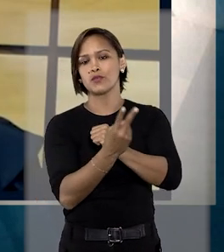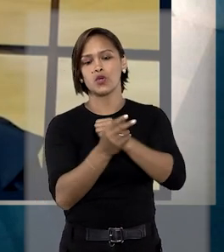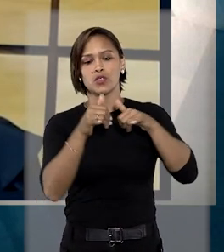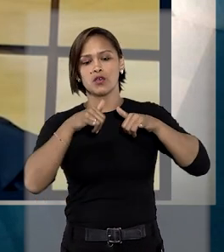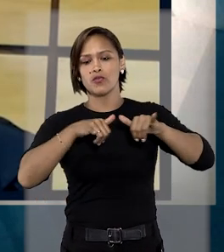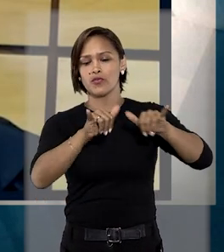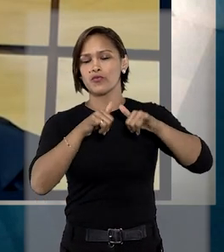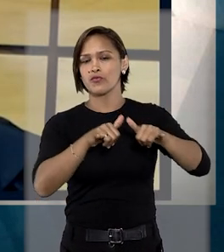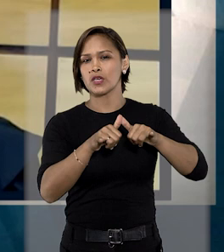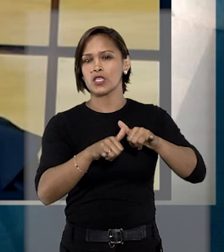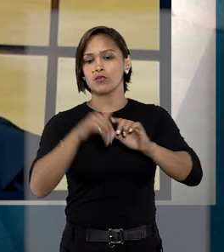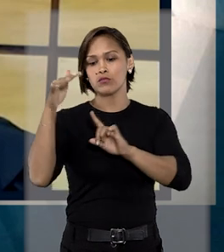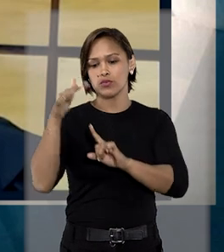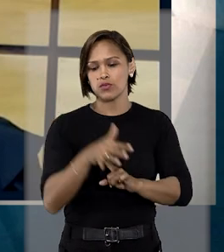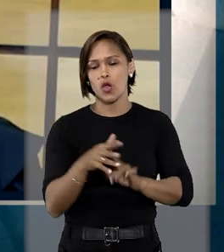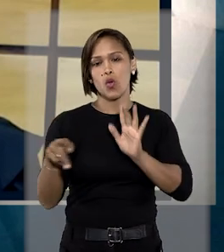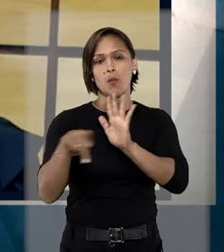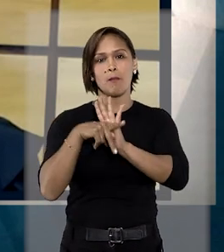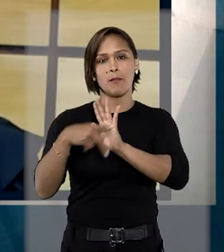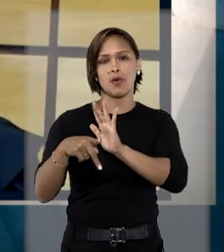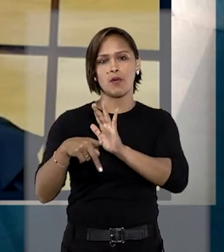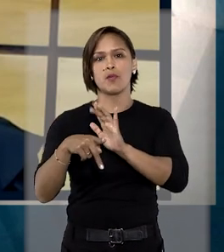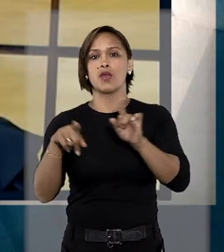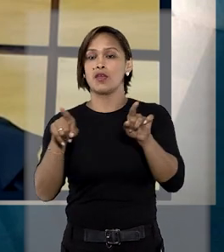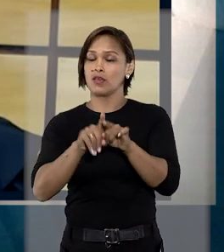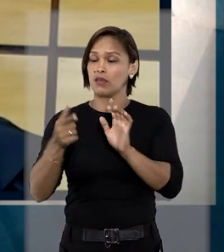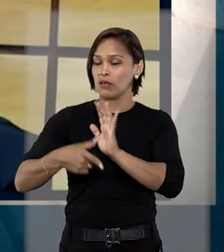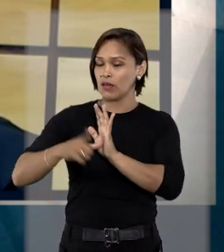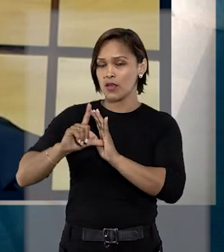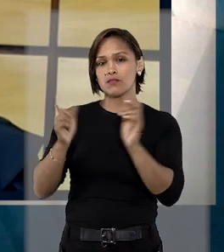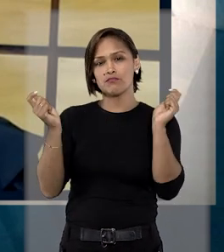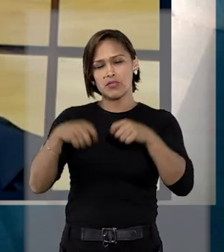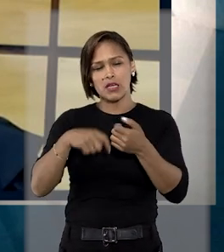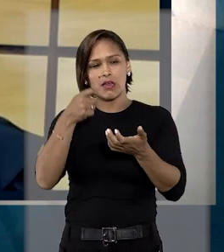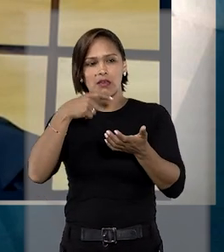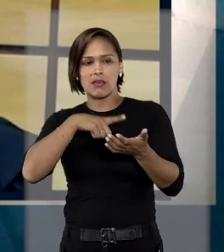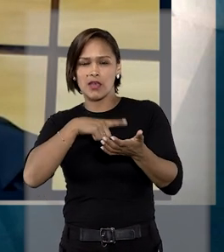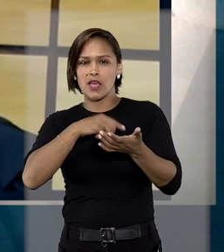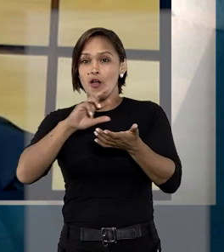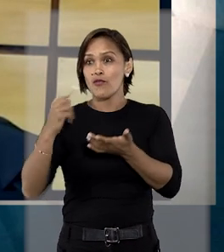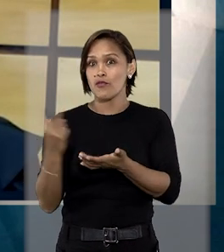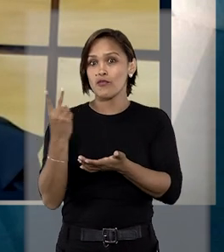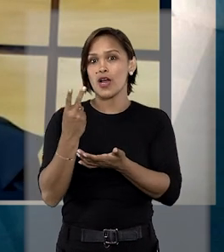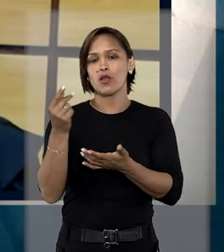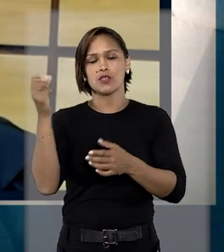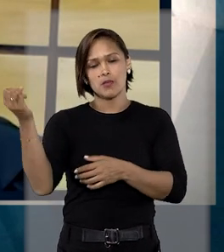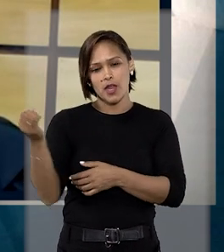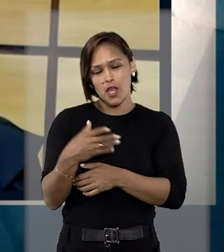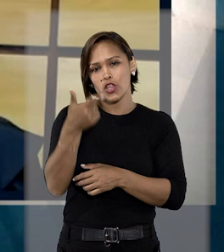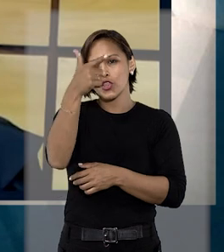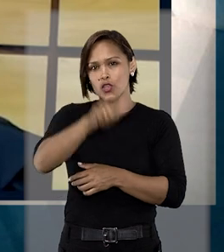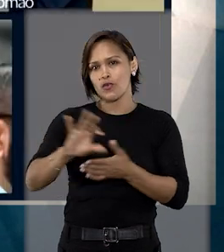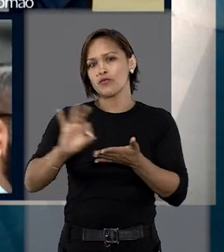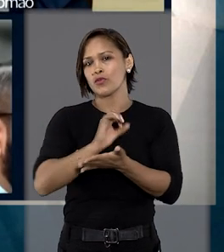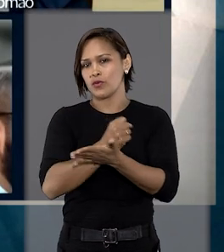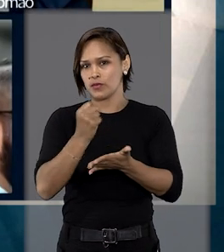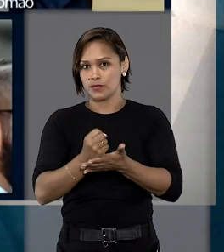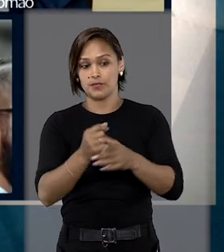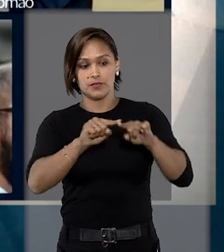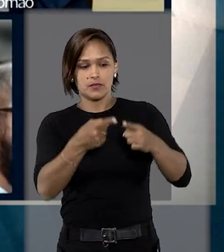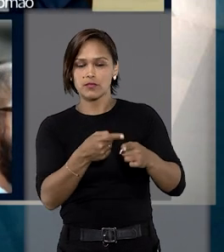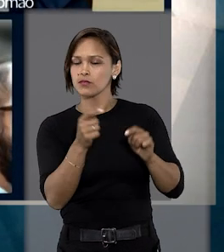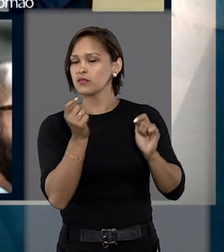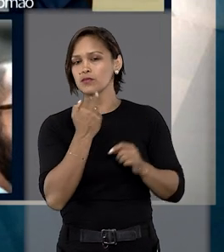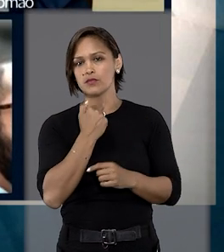comerciante de abusos do locador, que anteriormente exigia altos valores para a renovação contratual. Mas